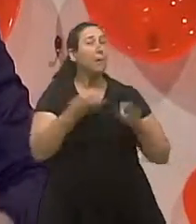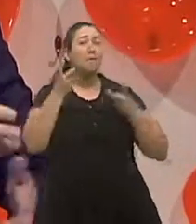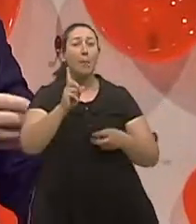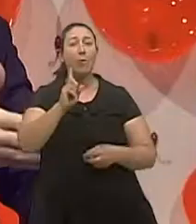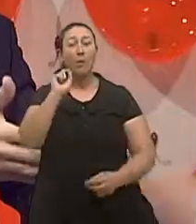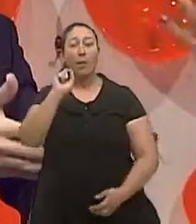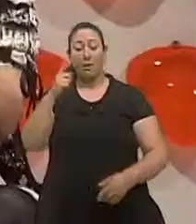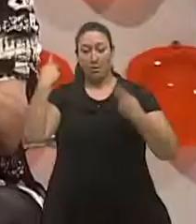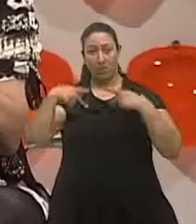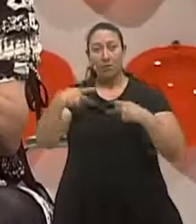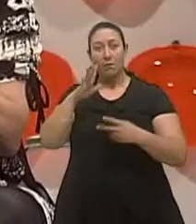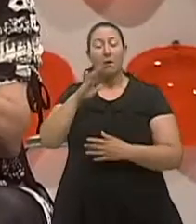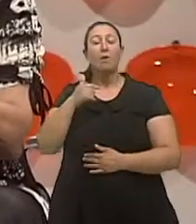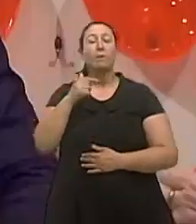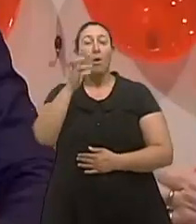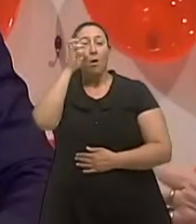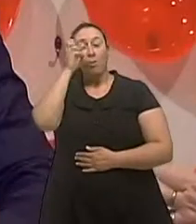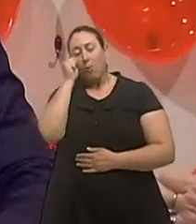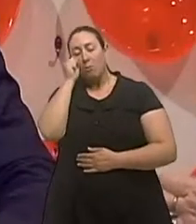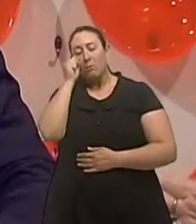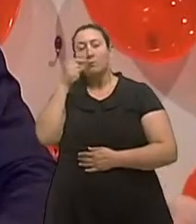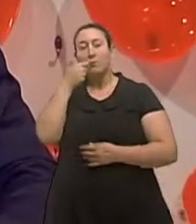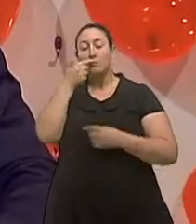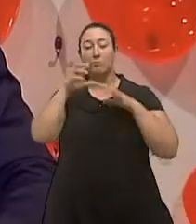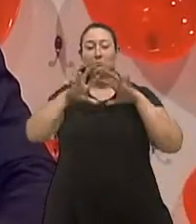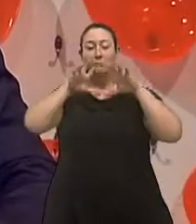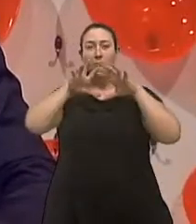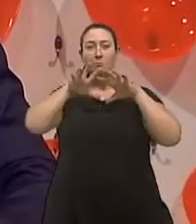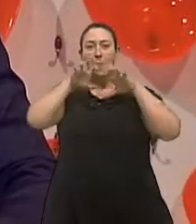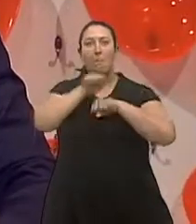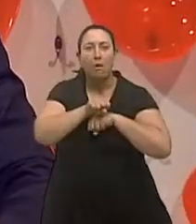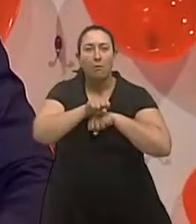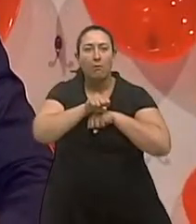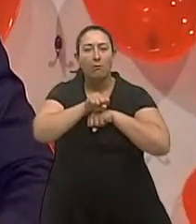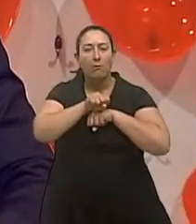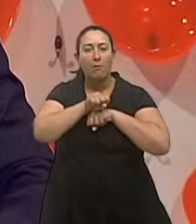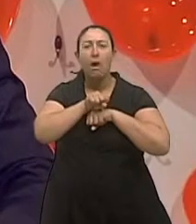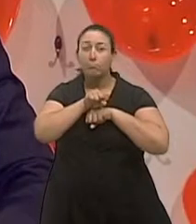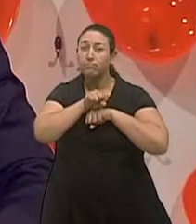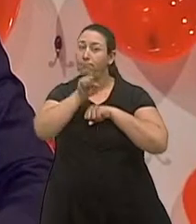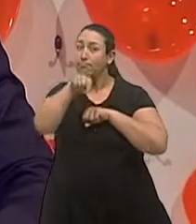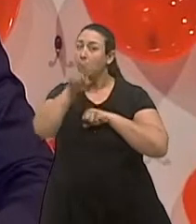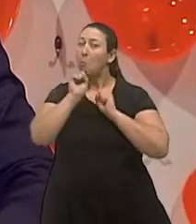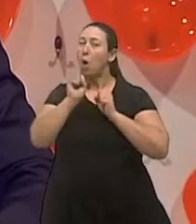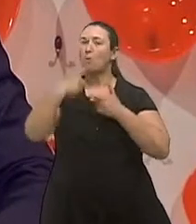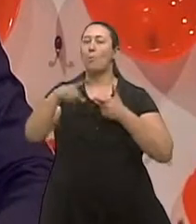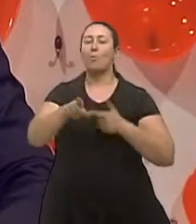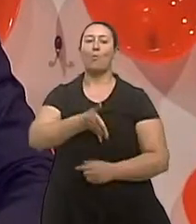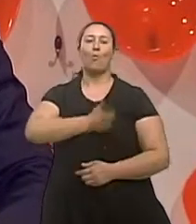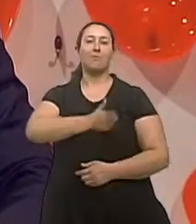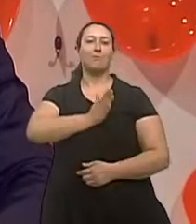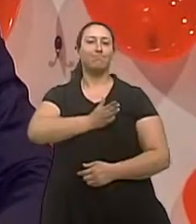respiratórias... Essas paradas de respirar. Exatamente. Essas apneias estão associadas a eventos cardíacos. Ah,